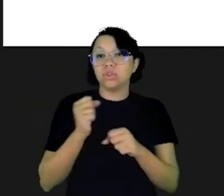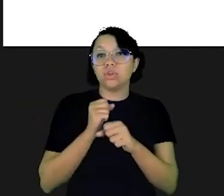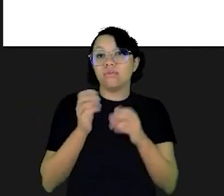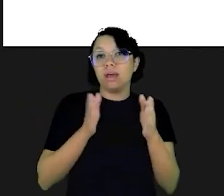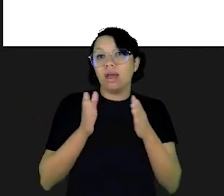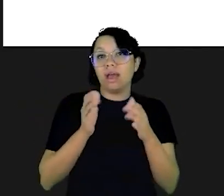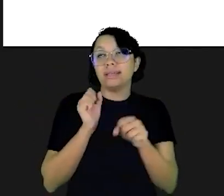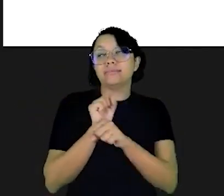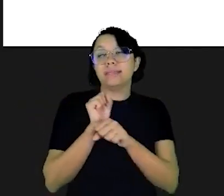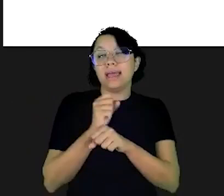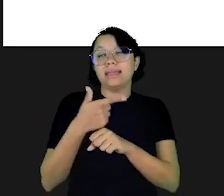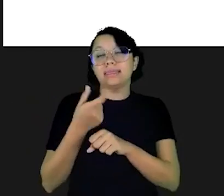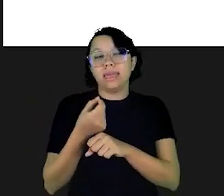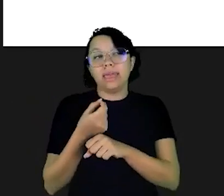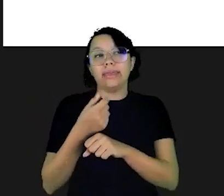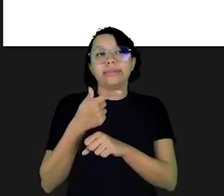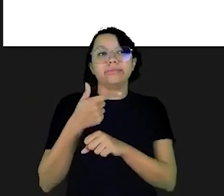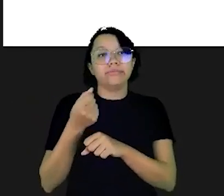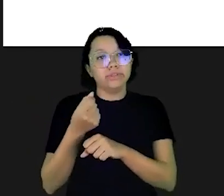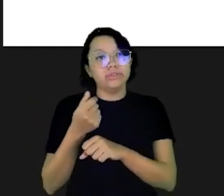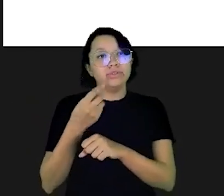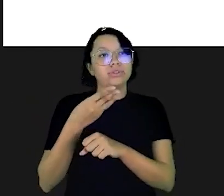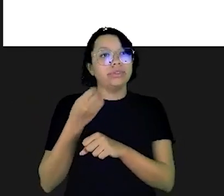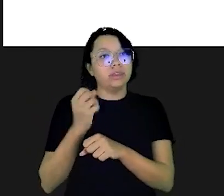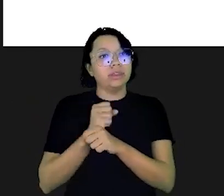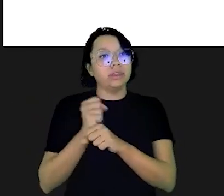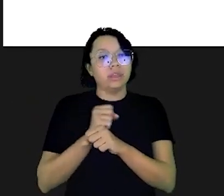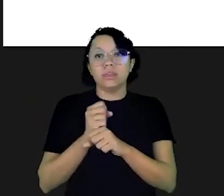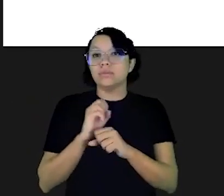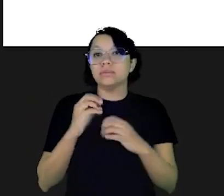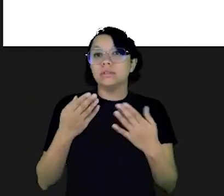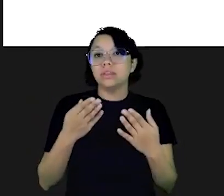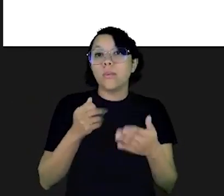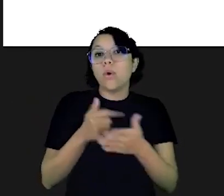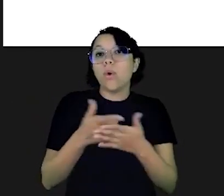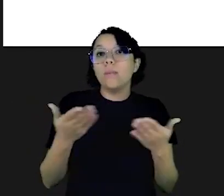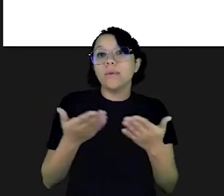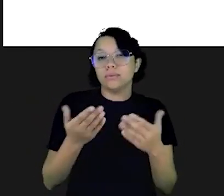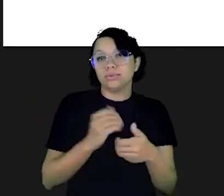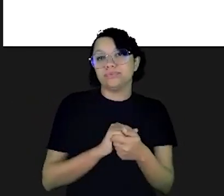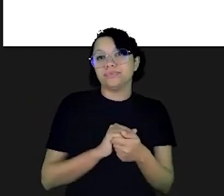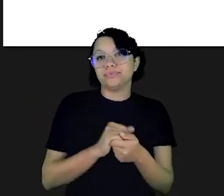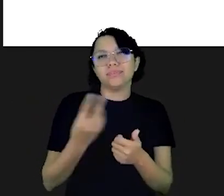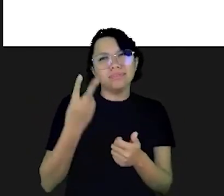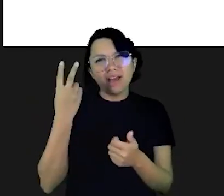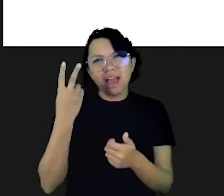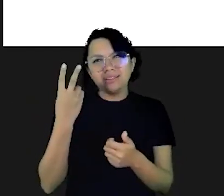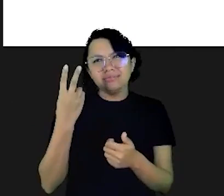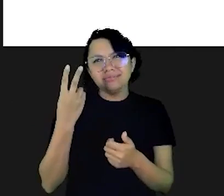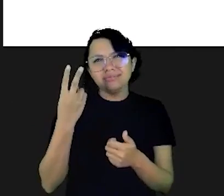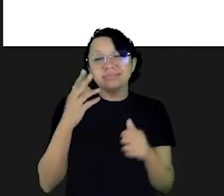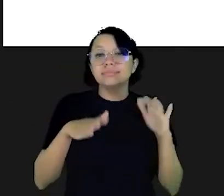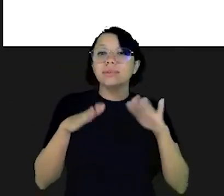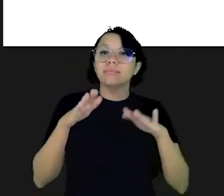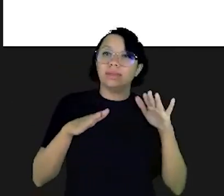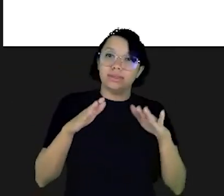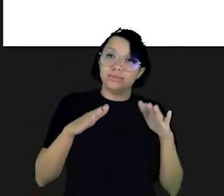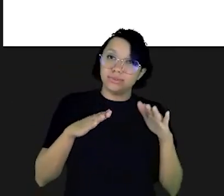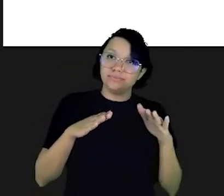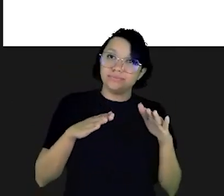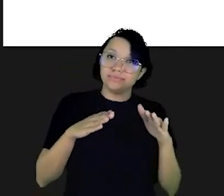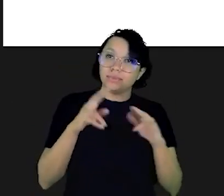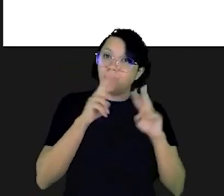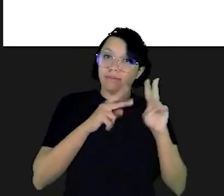e que não vai ficar esperando 10, 20, 30 anos para juntar o dinheiro do imóvel antecipe esse consumo comprando hoje vale a pena talvez